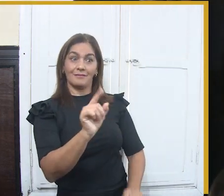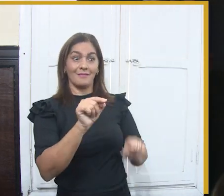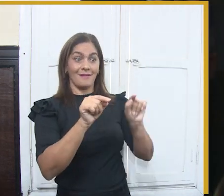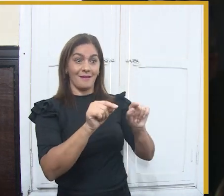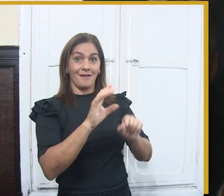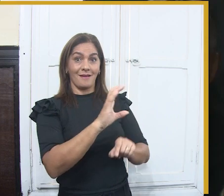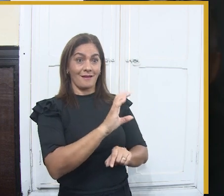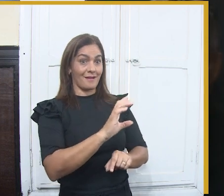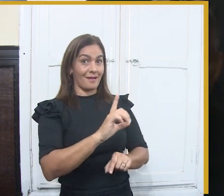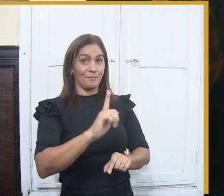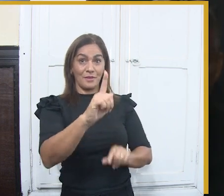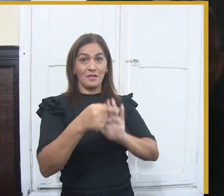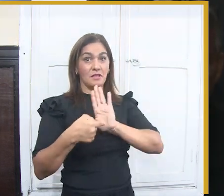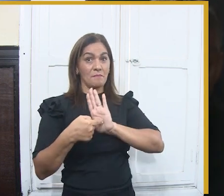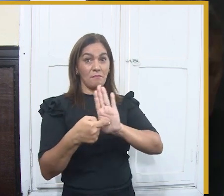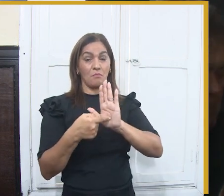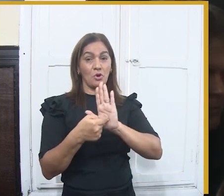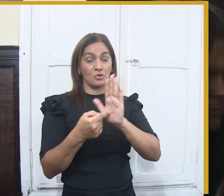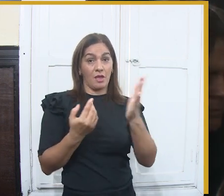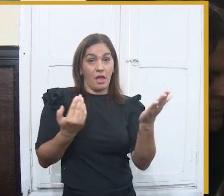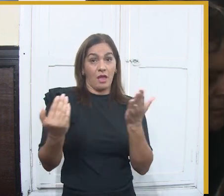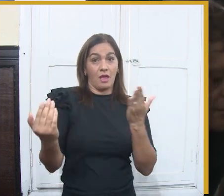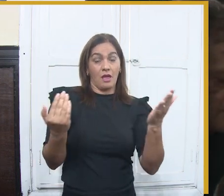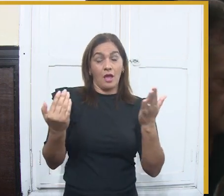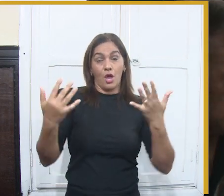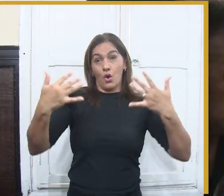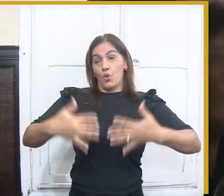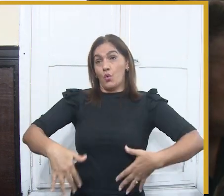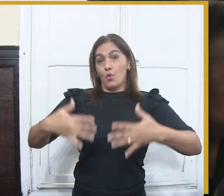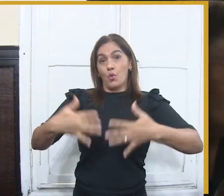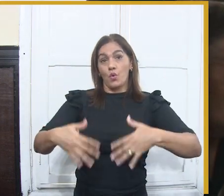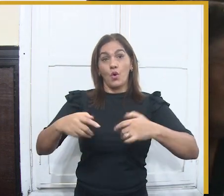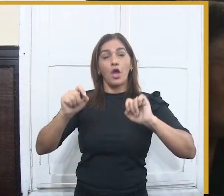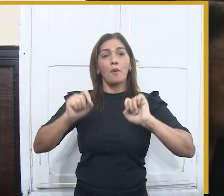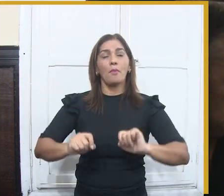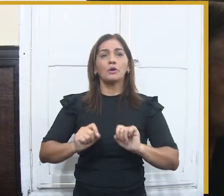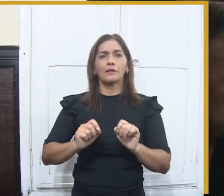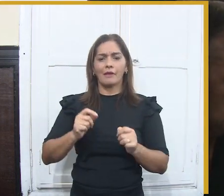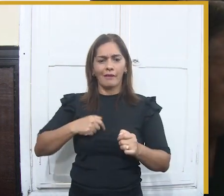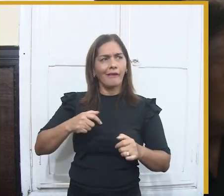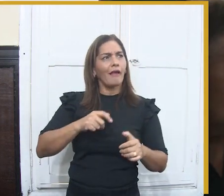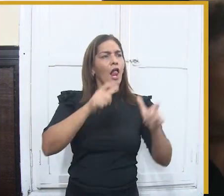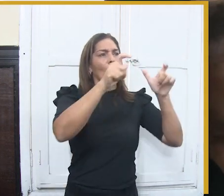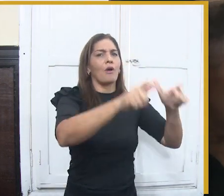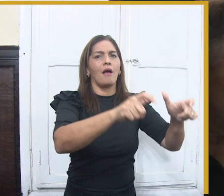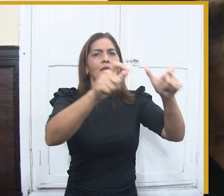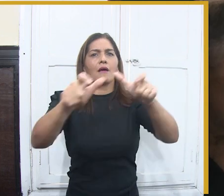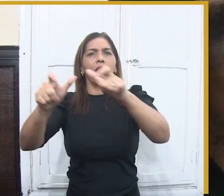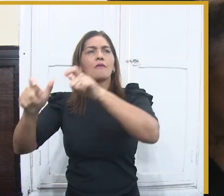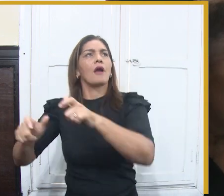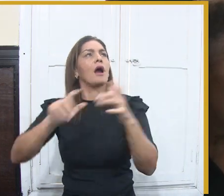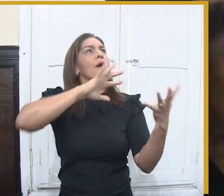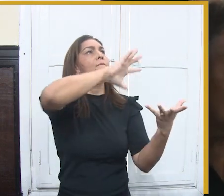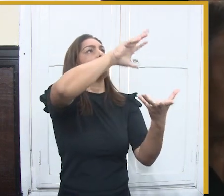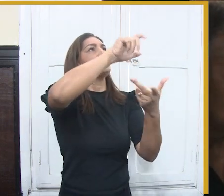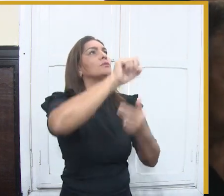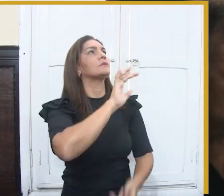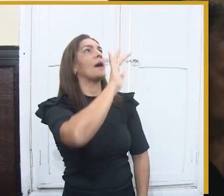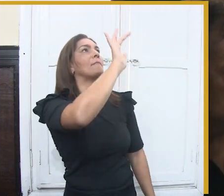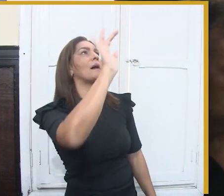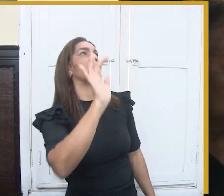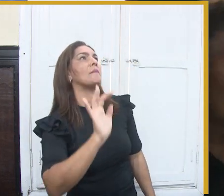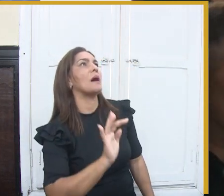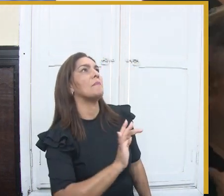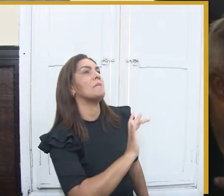tratando do evento que não é apenas um evento. Eu costumo dizer que Campina, ela não é só uma cidade, Línea,